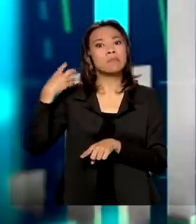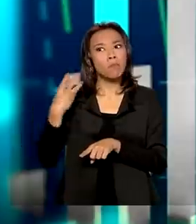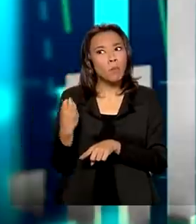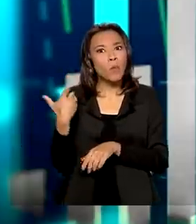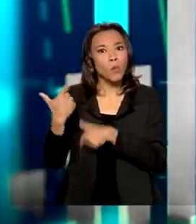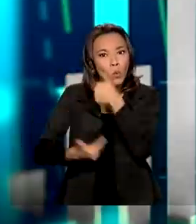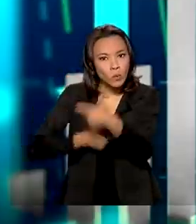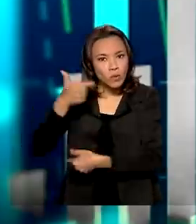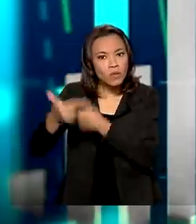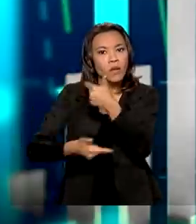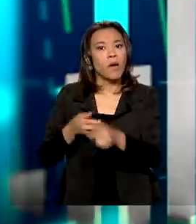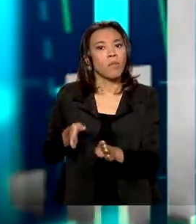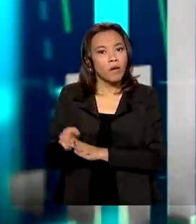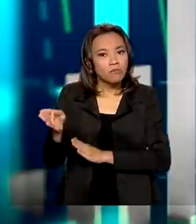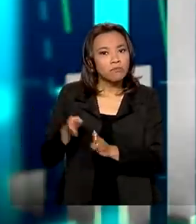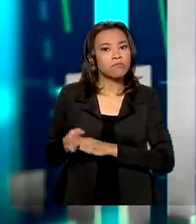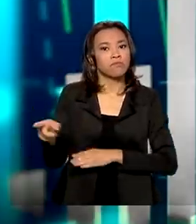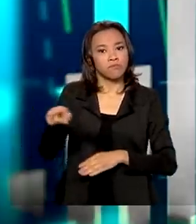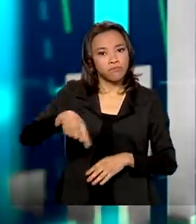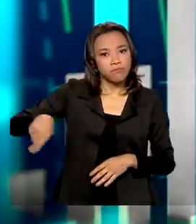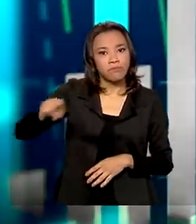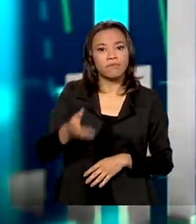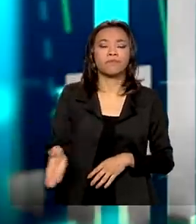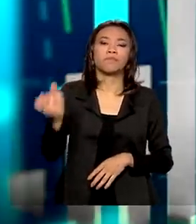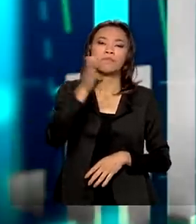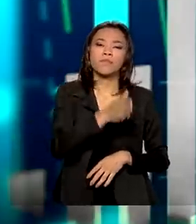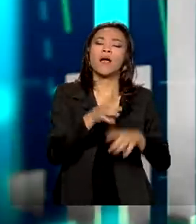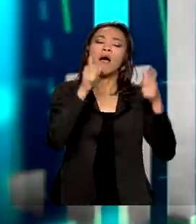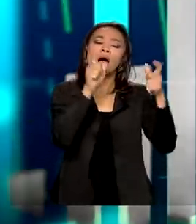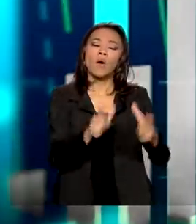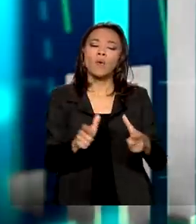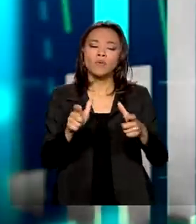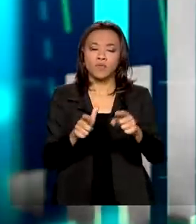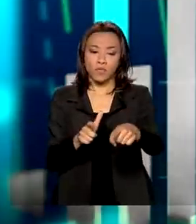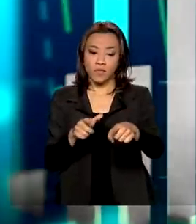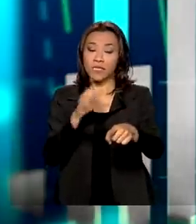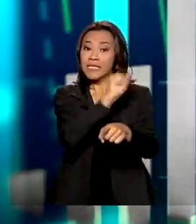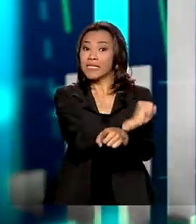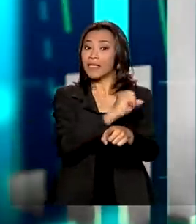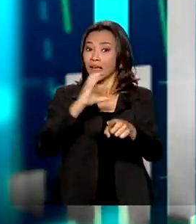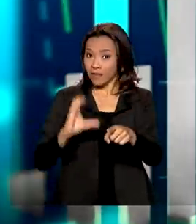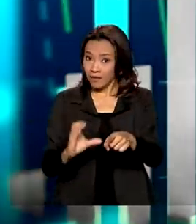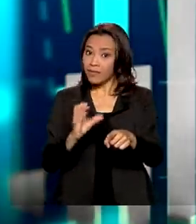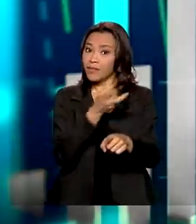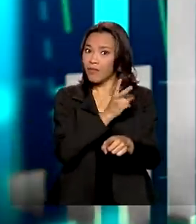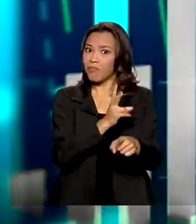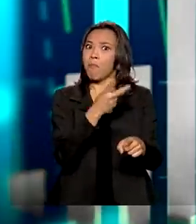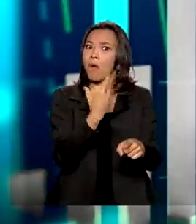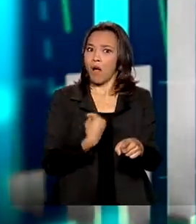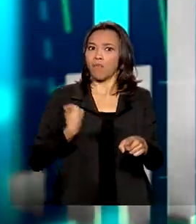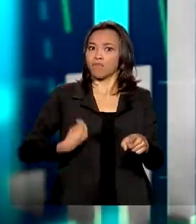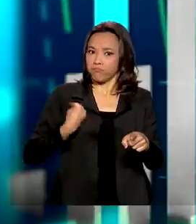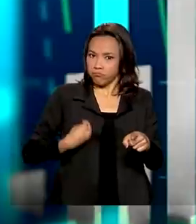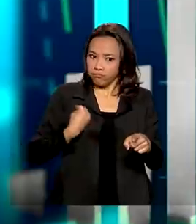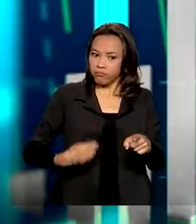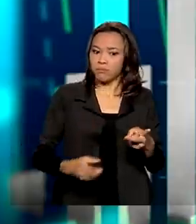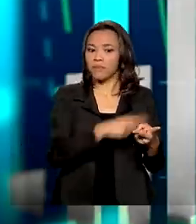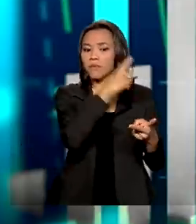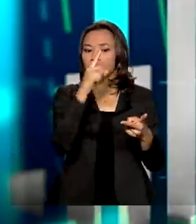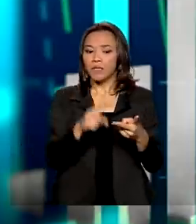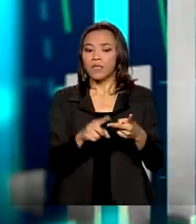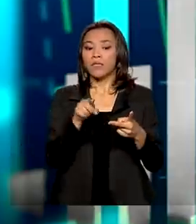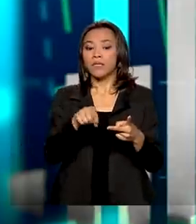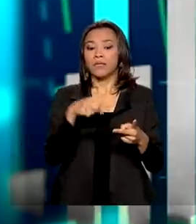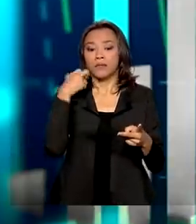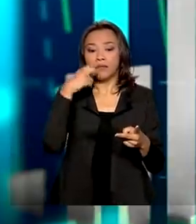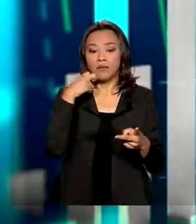a ser feito nesse sentido. Onde está a maior taxa de sobrevivência? A Santa Catarina e a menor taxa de sobrevivência no UAPA. Ou seja,